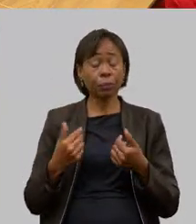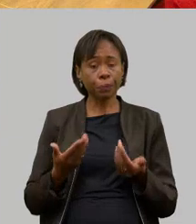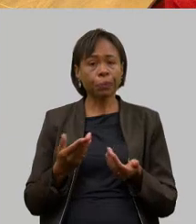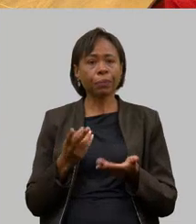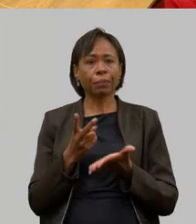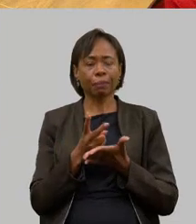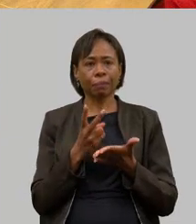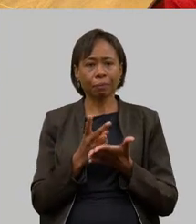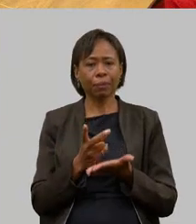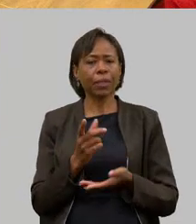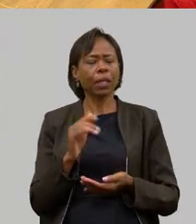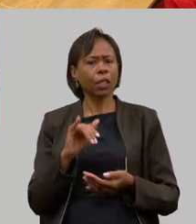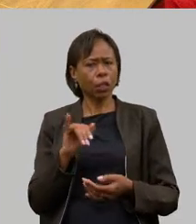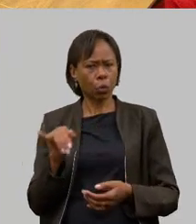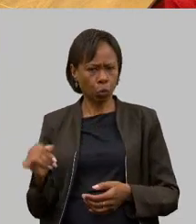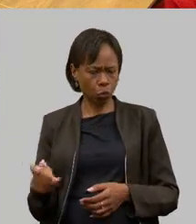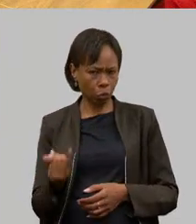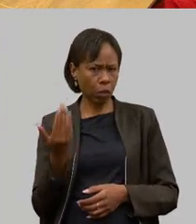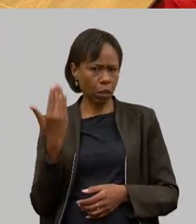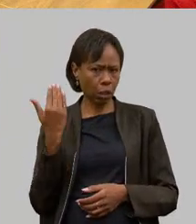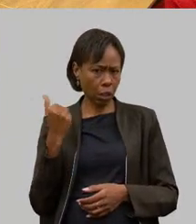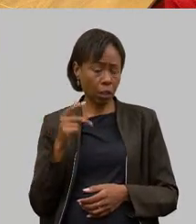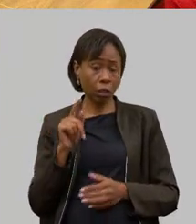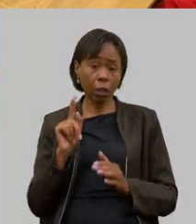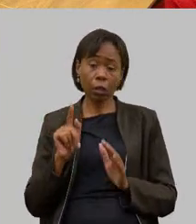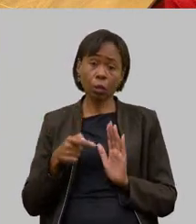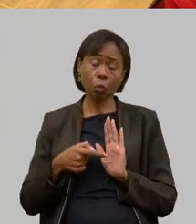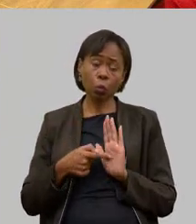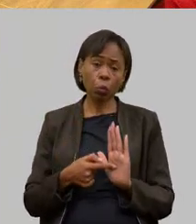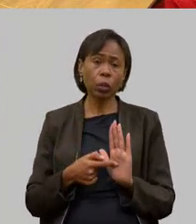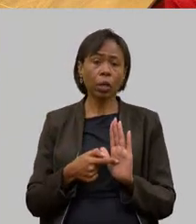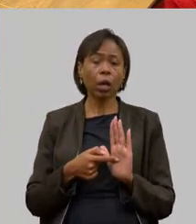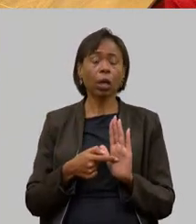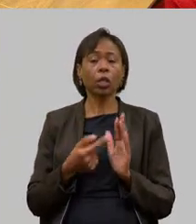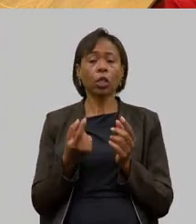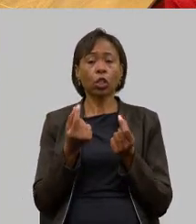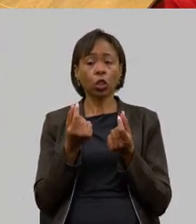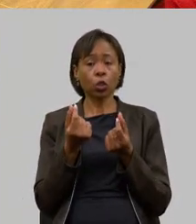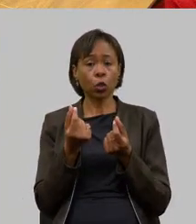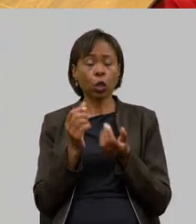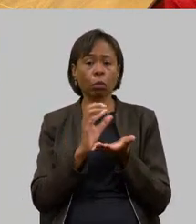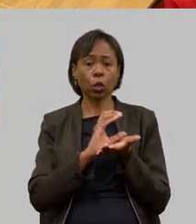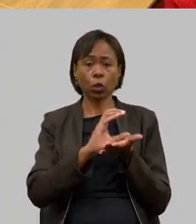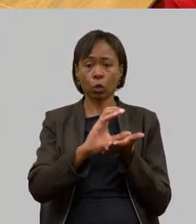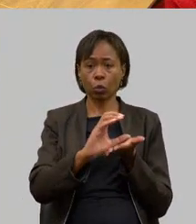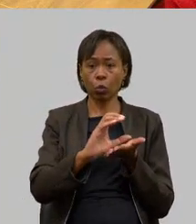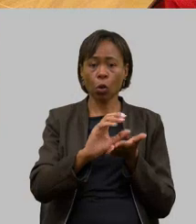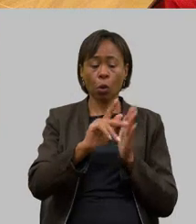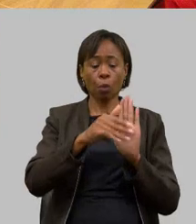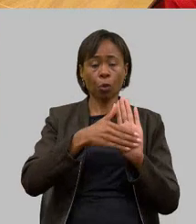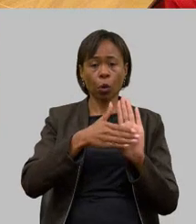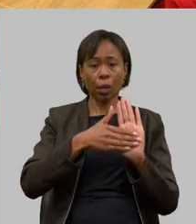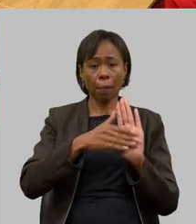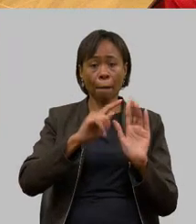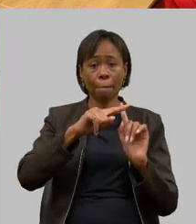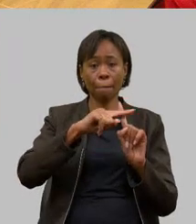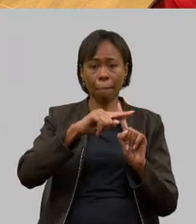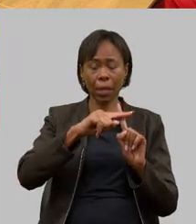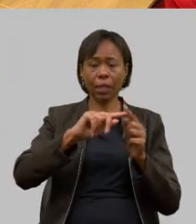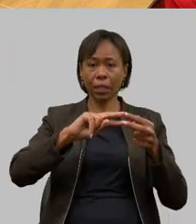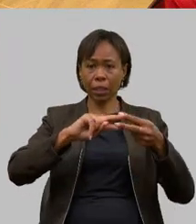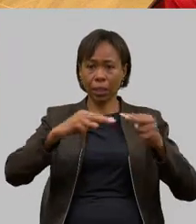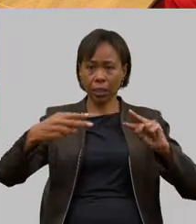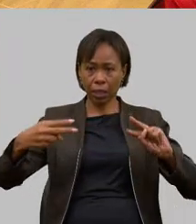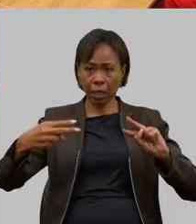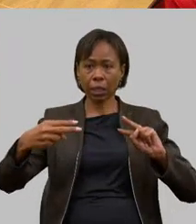tivemos a oportunidade de indicar recursos também para o programa mais genética para programa conectividade